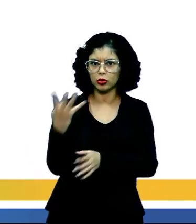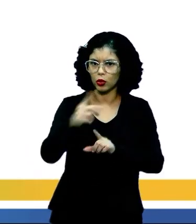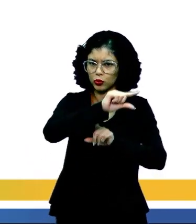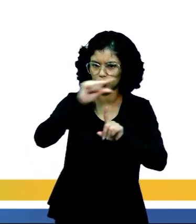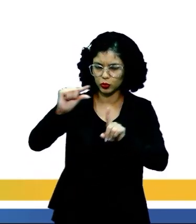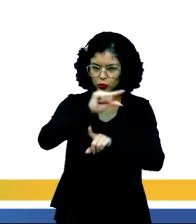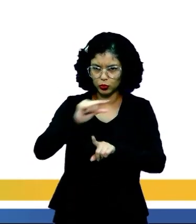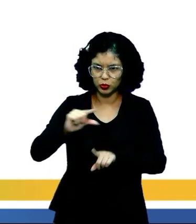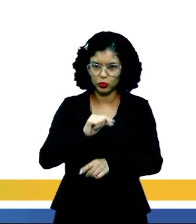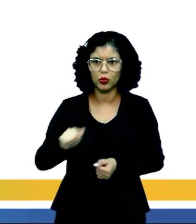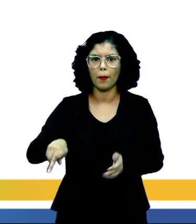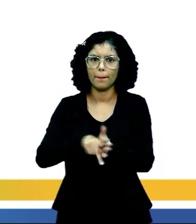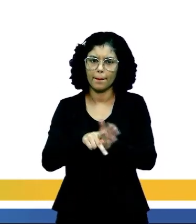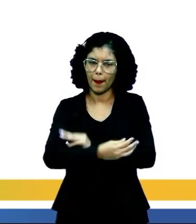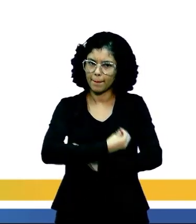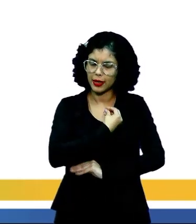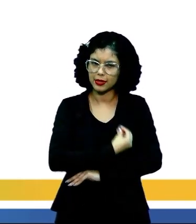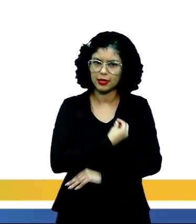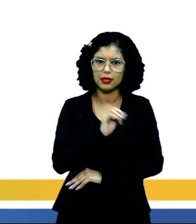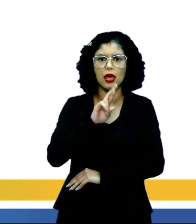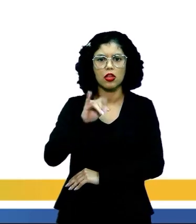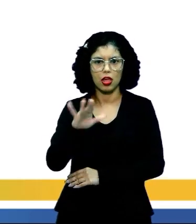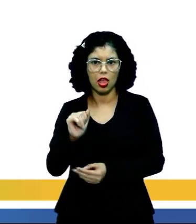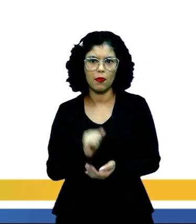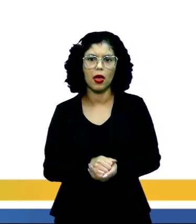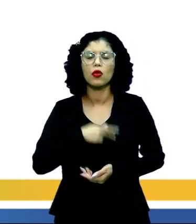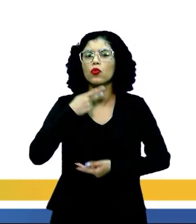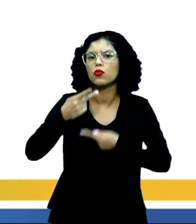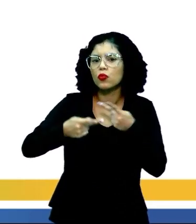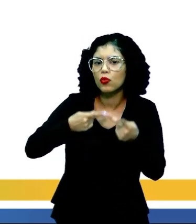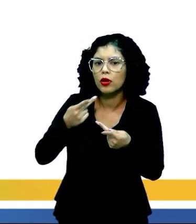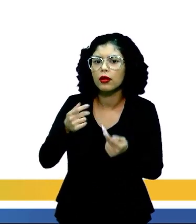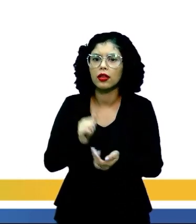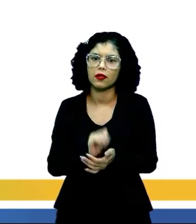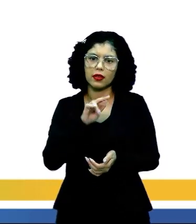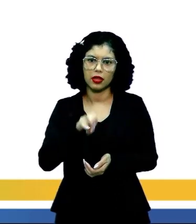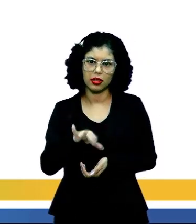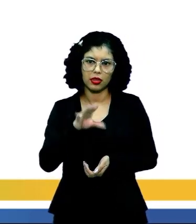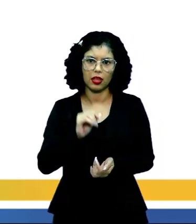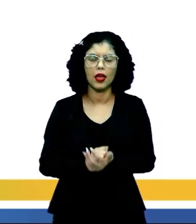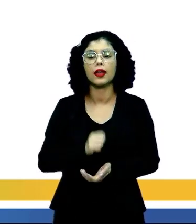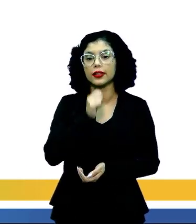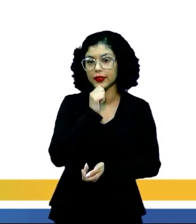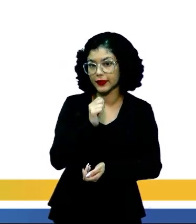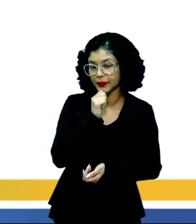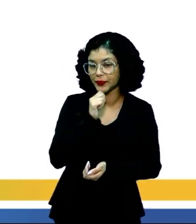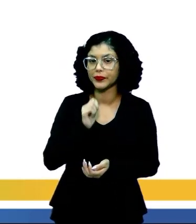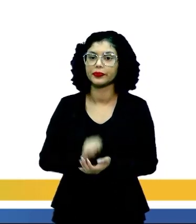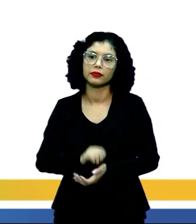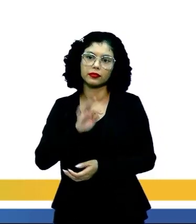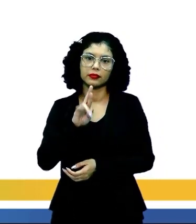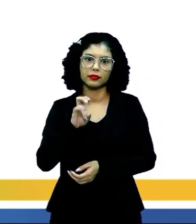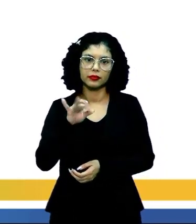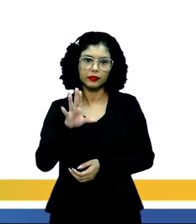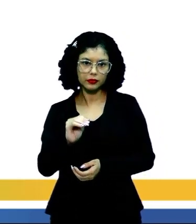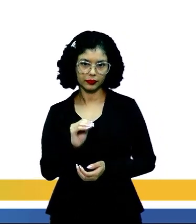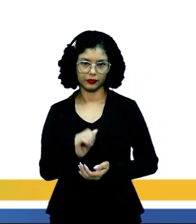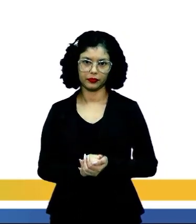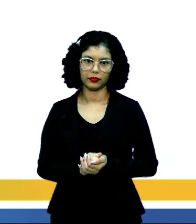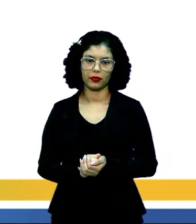versos metrificados, a presença de rimas, e o vocabulário requintado, além do